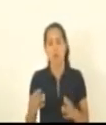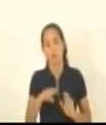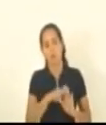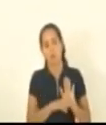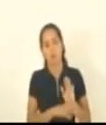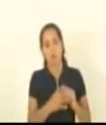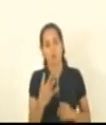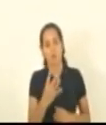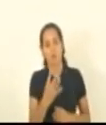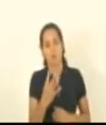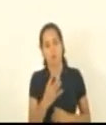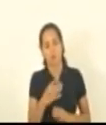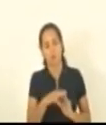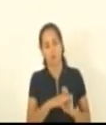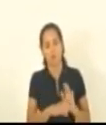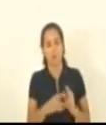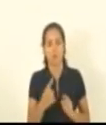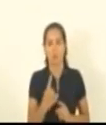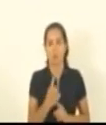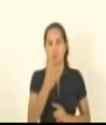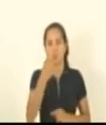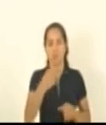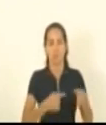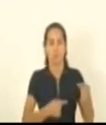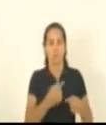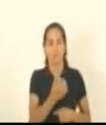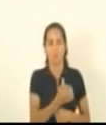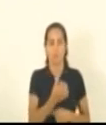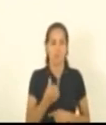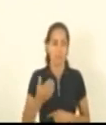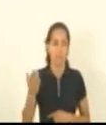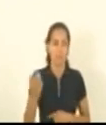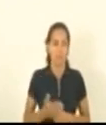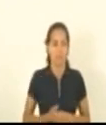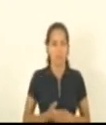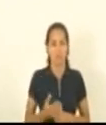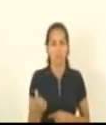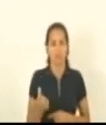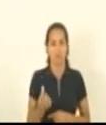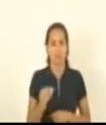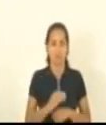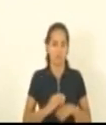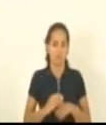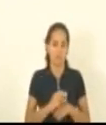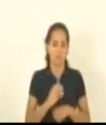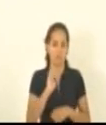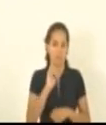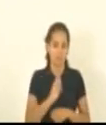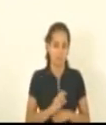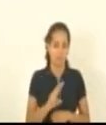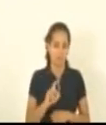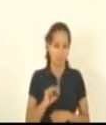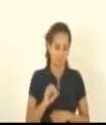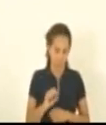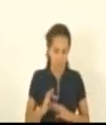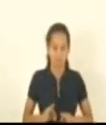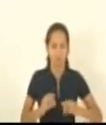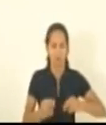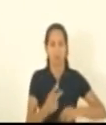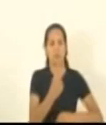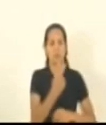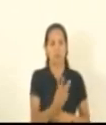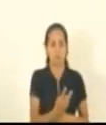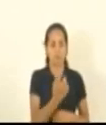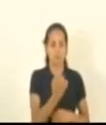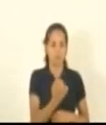pauta. Discussão única nos termos do artigo 66, parágrafo 6º da Constituição Estadual, de veto total ao projeto de lei 317